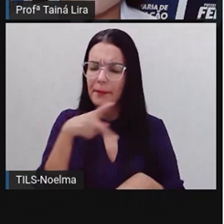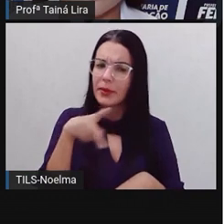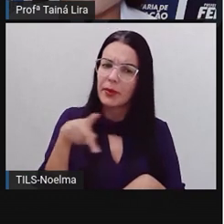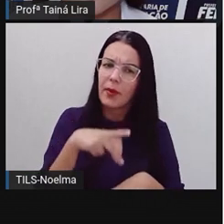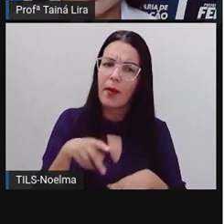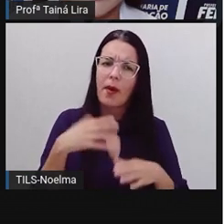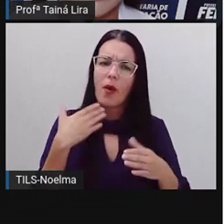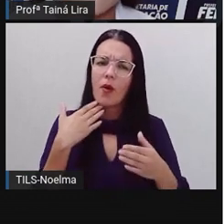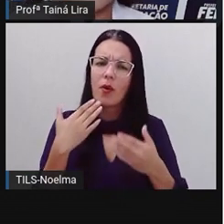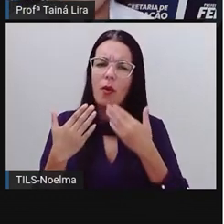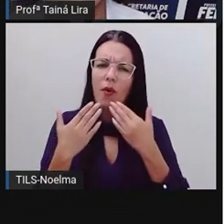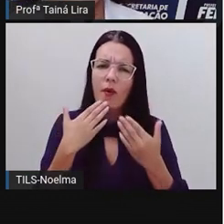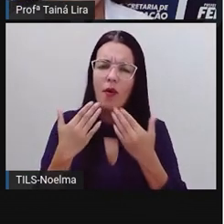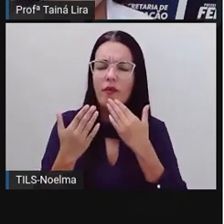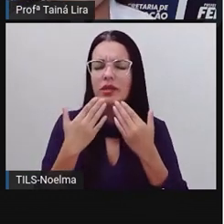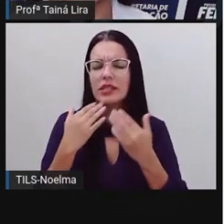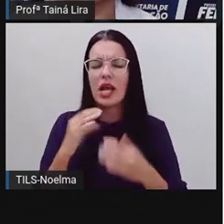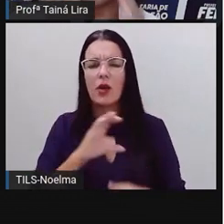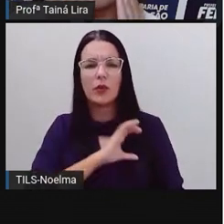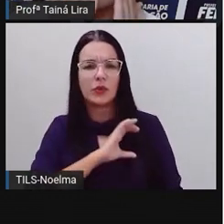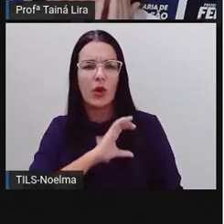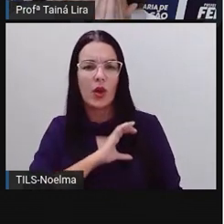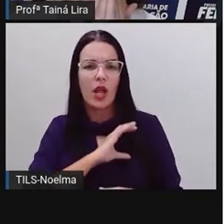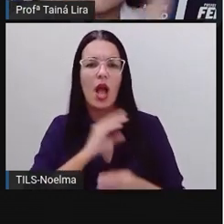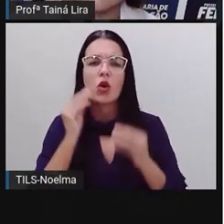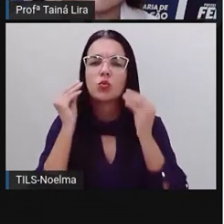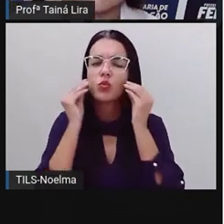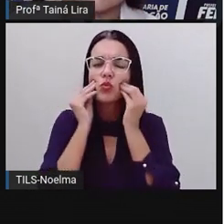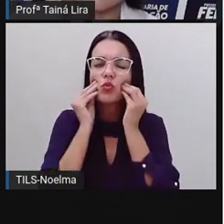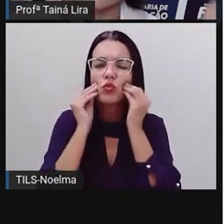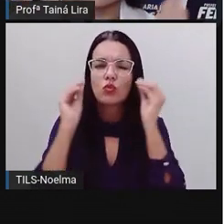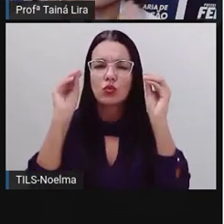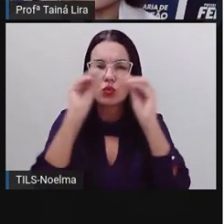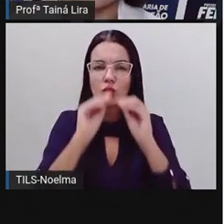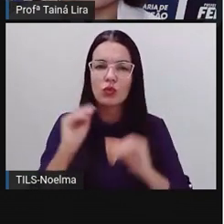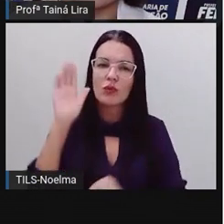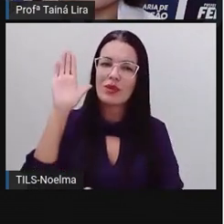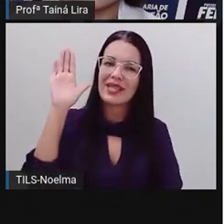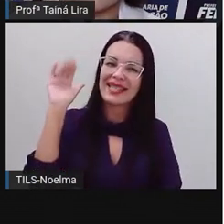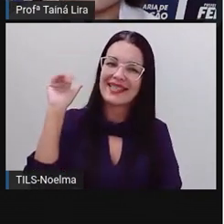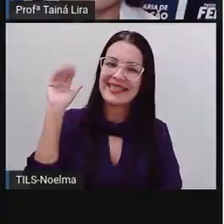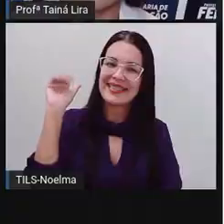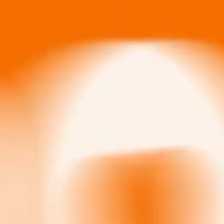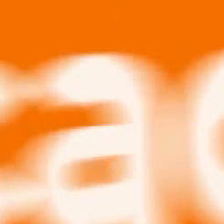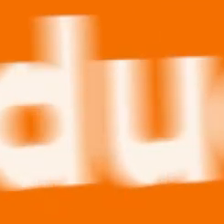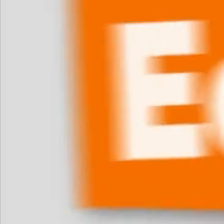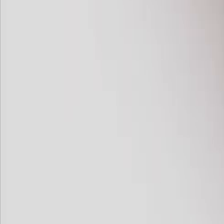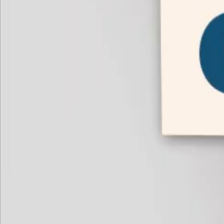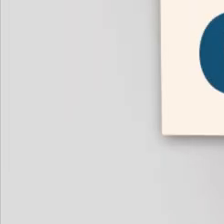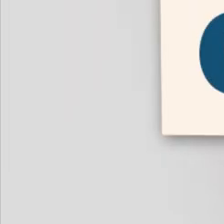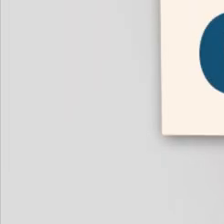conhecimento aí com os coleguinhas, certo? Um beijo, e até a próxima aula. Tchau, tchau.